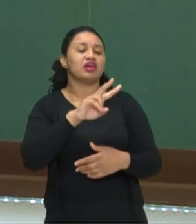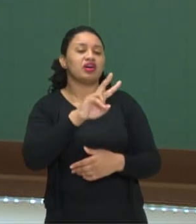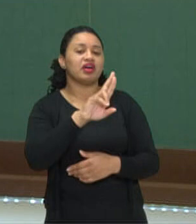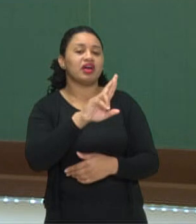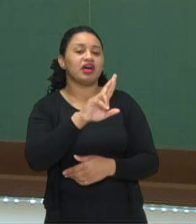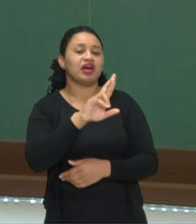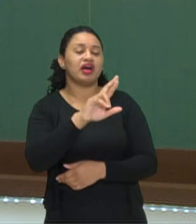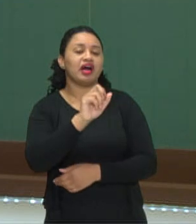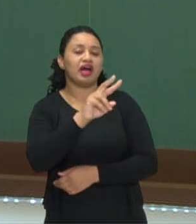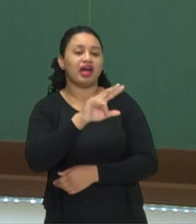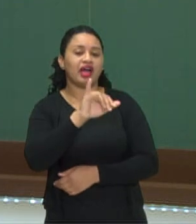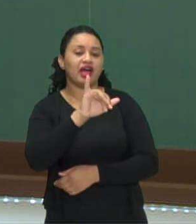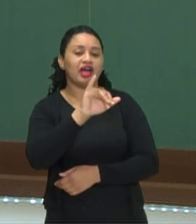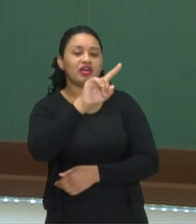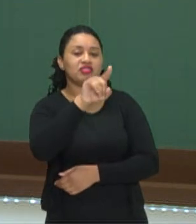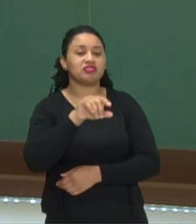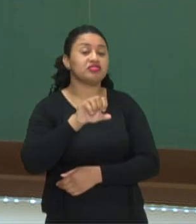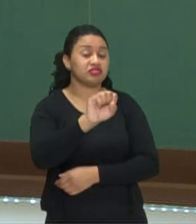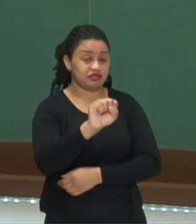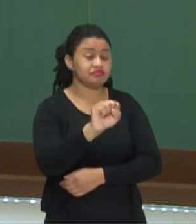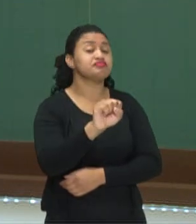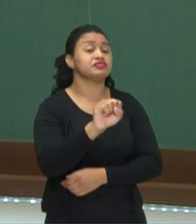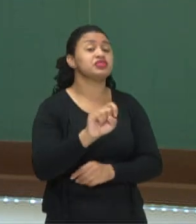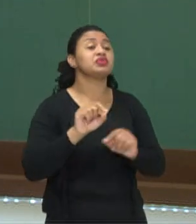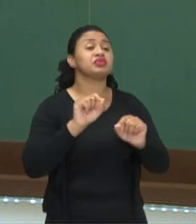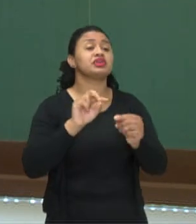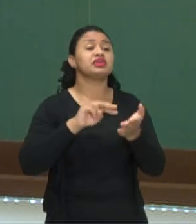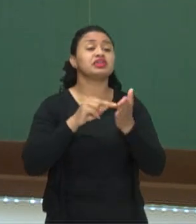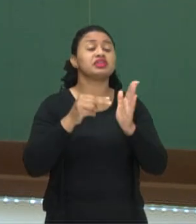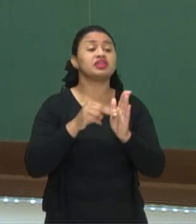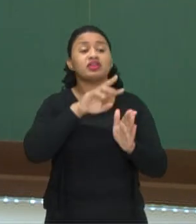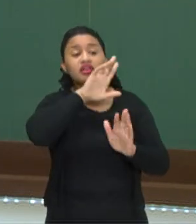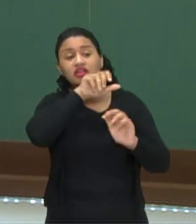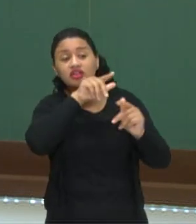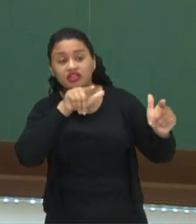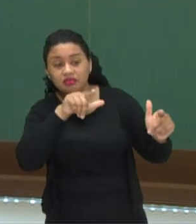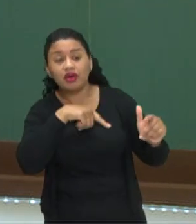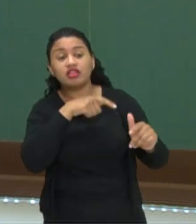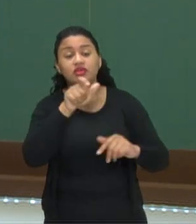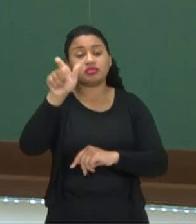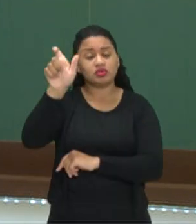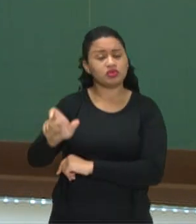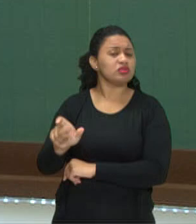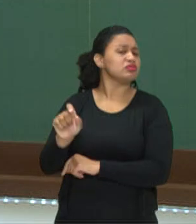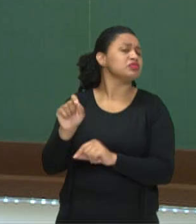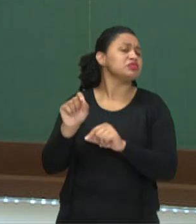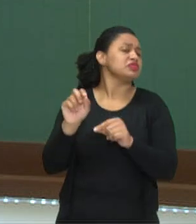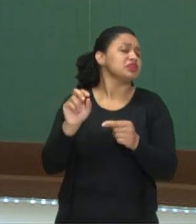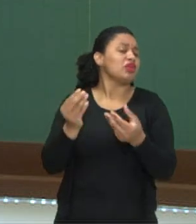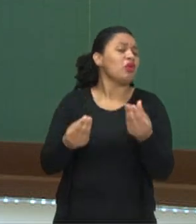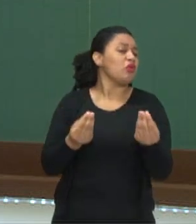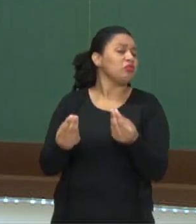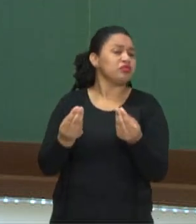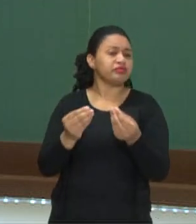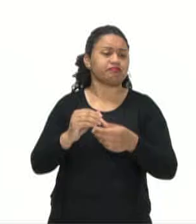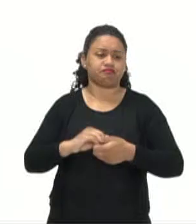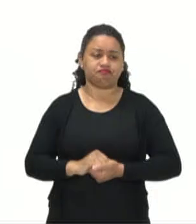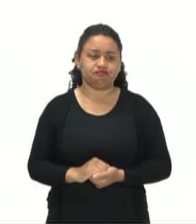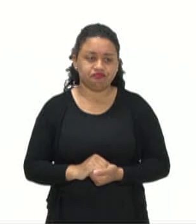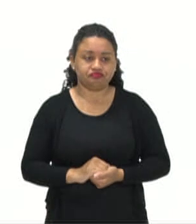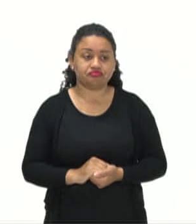horse, que a gente estava se referindo ali ao animal de alguém. O que é esse caso genitivo então?